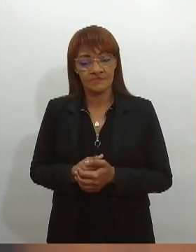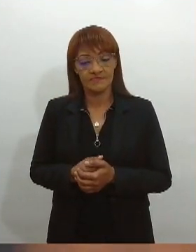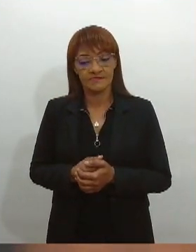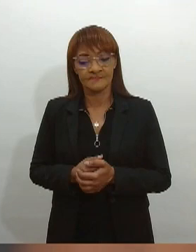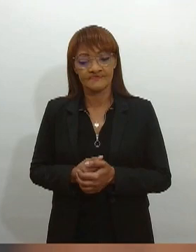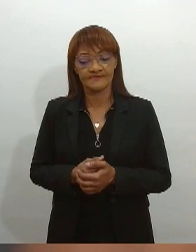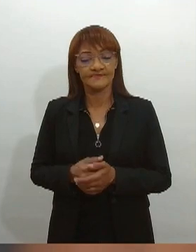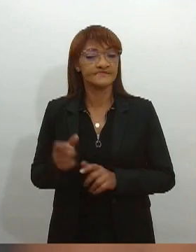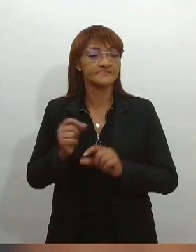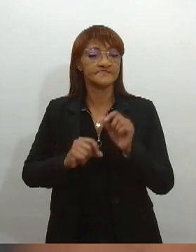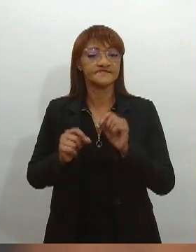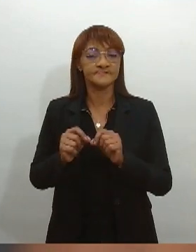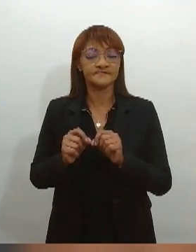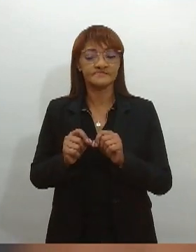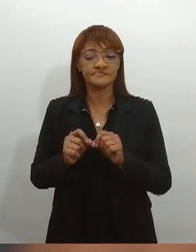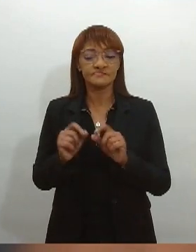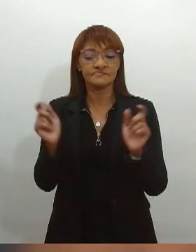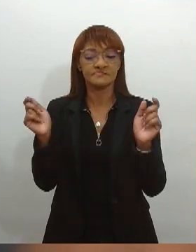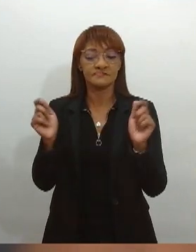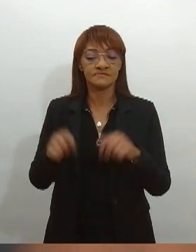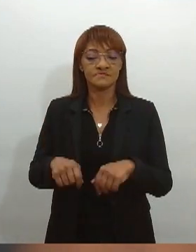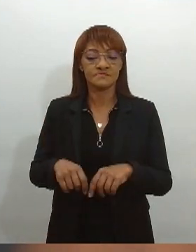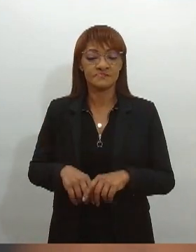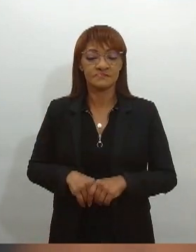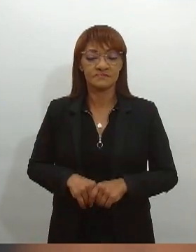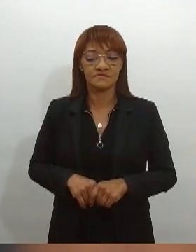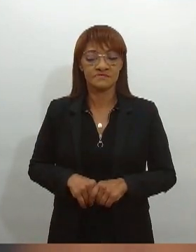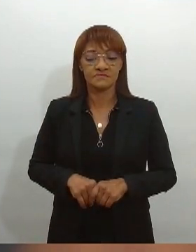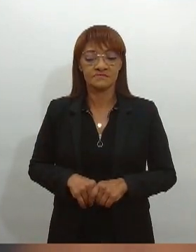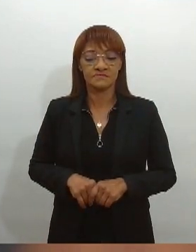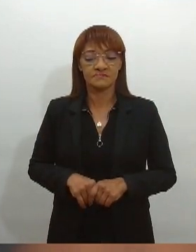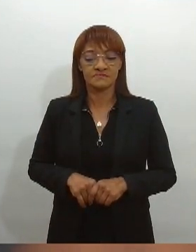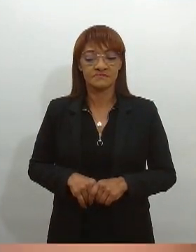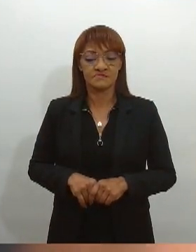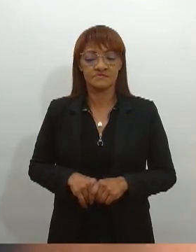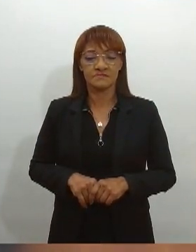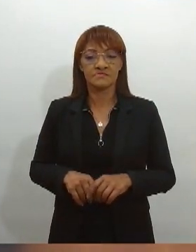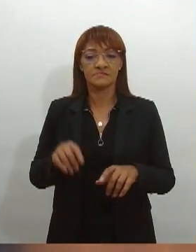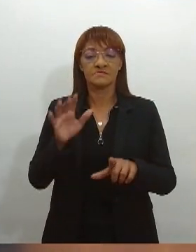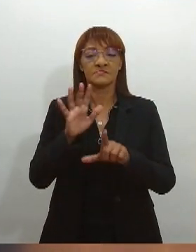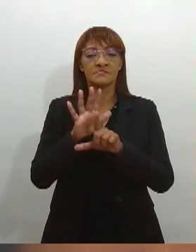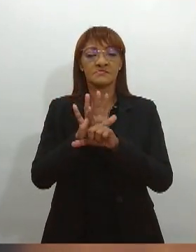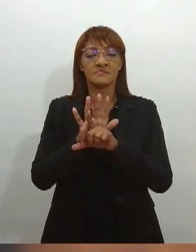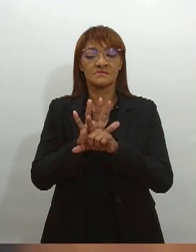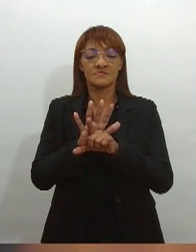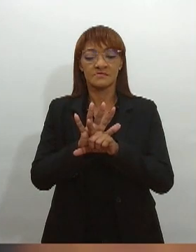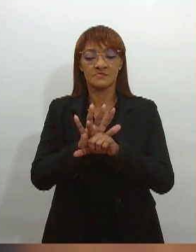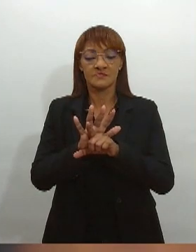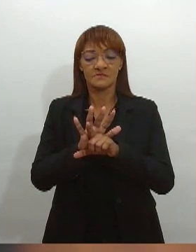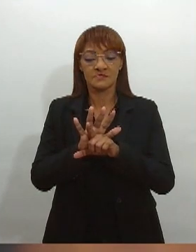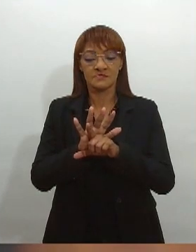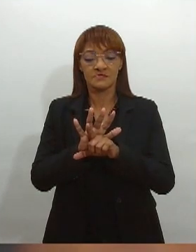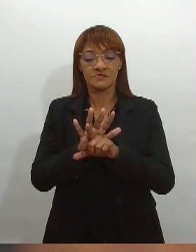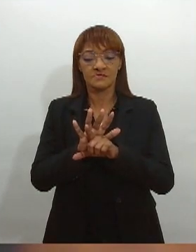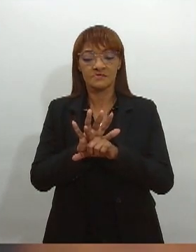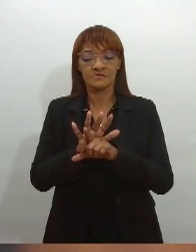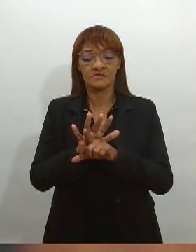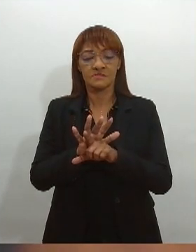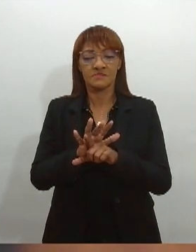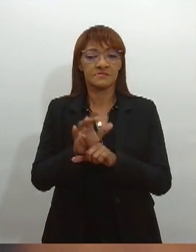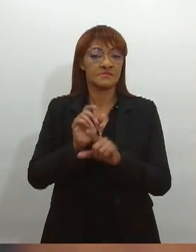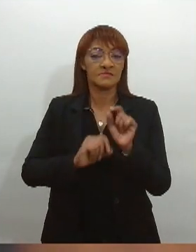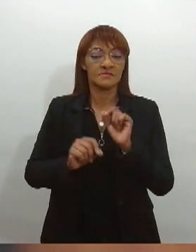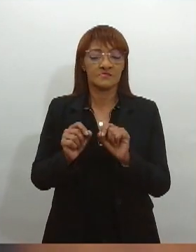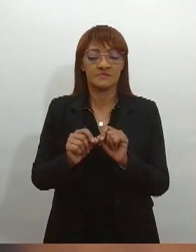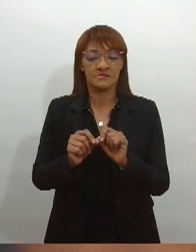essa publicação e promulgação da lei que, em primeira oportunidade, trabalhou